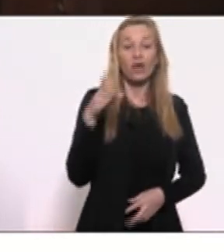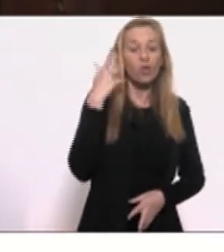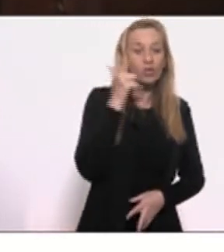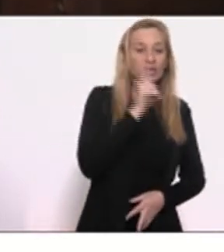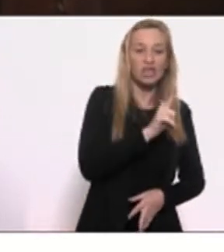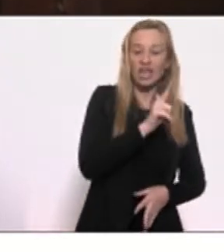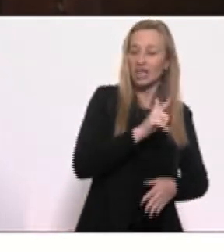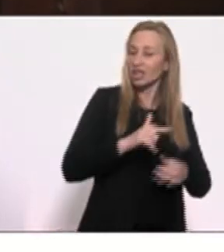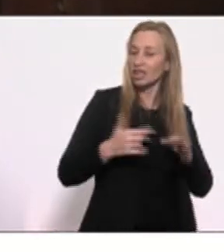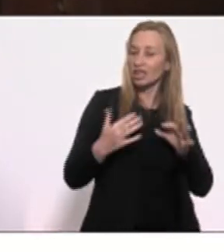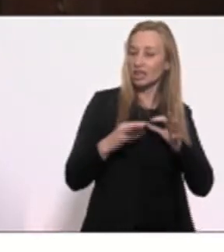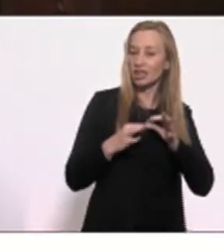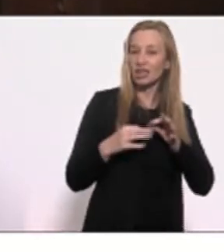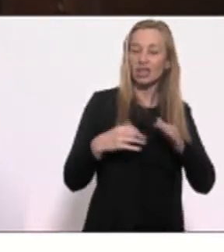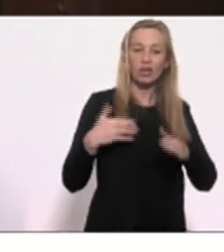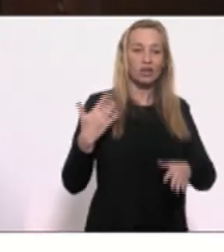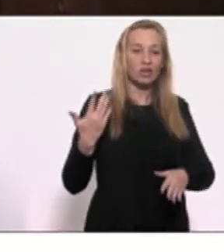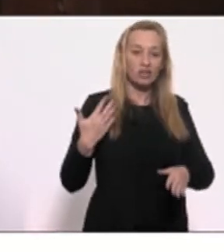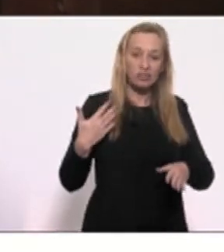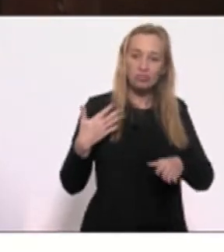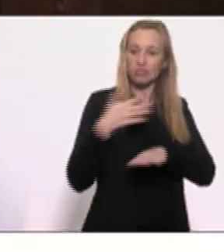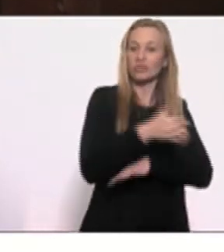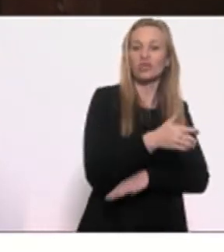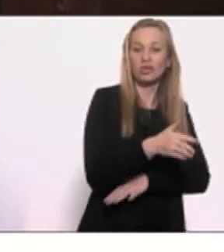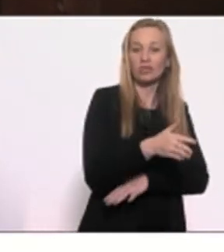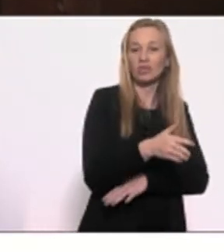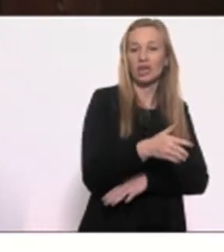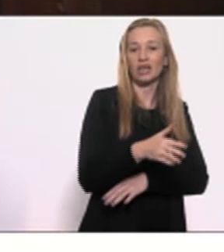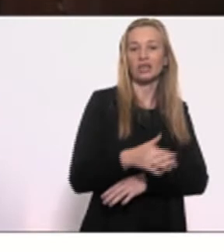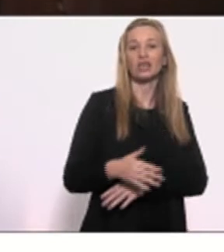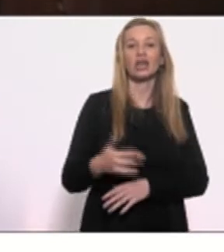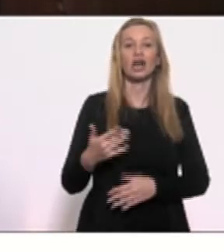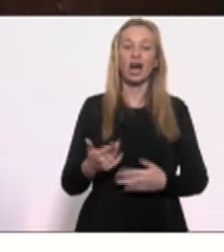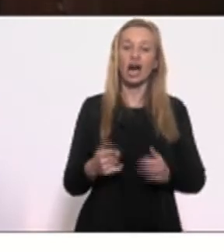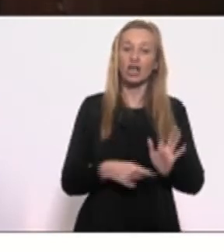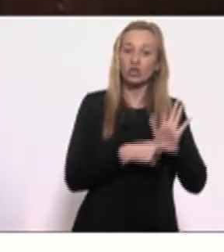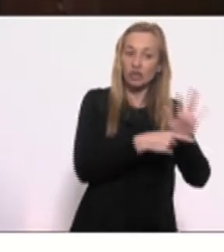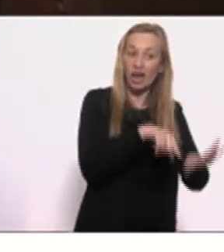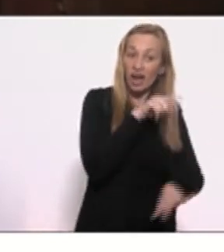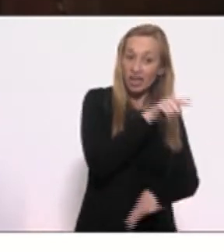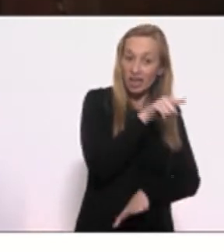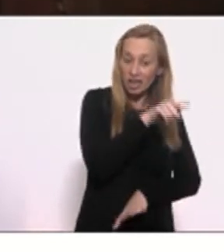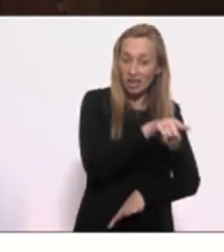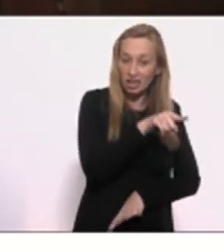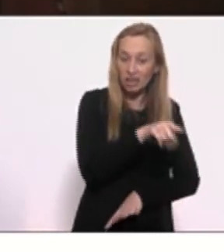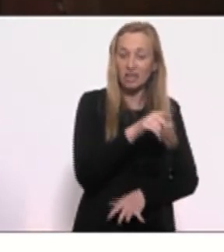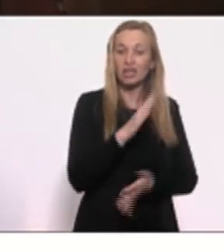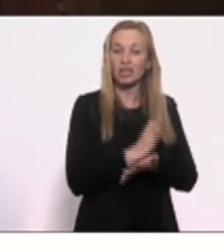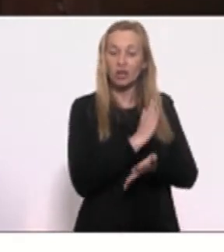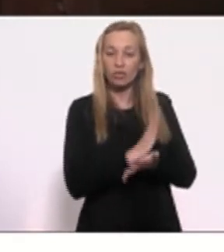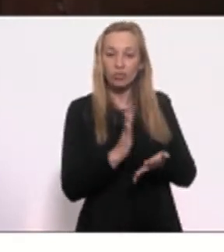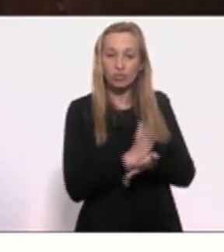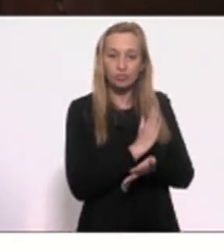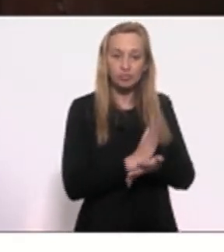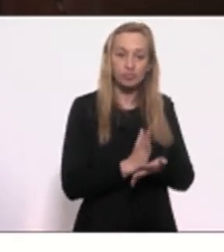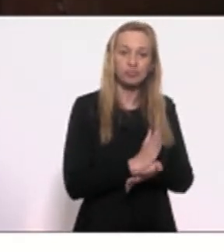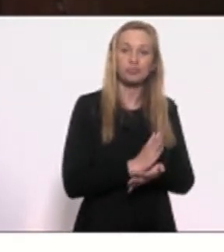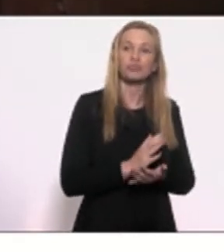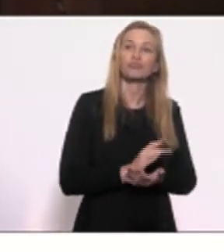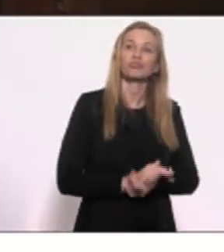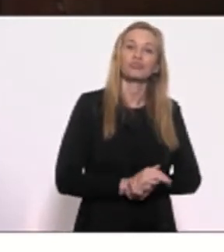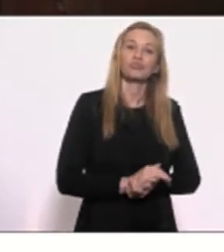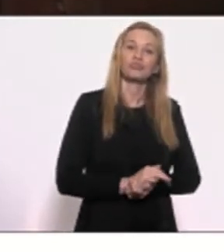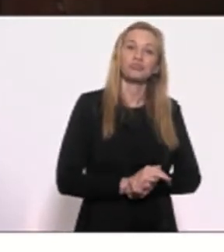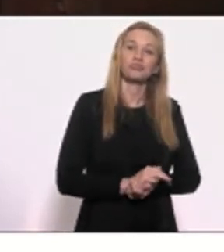ir além, ela consegue dar uma assistência àqueles que de alguma forma acabam sendo vitimados